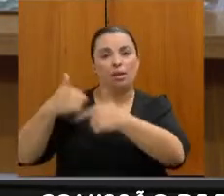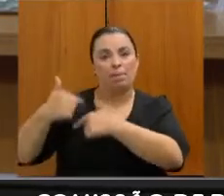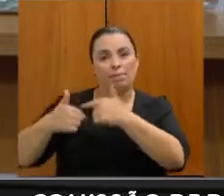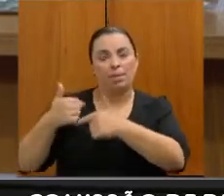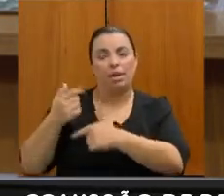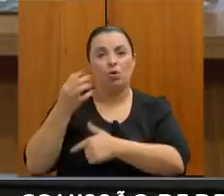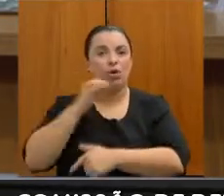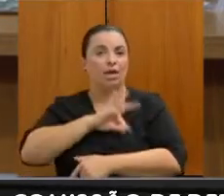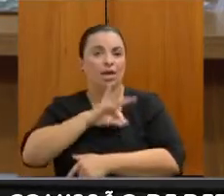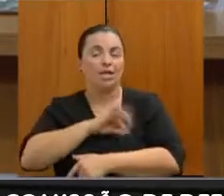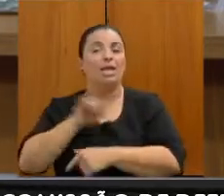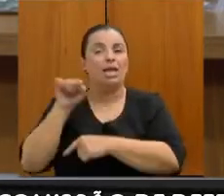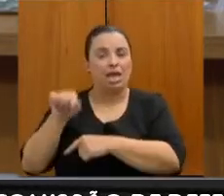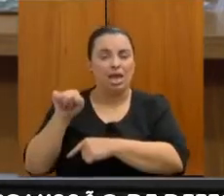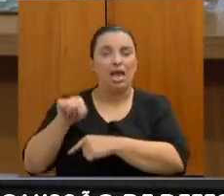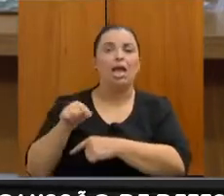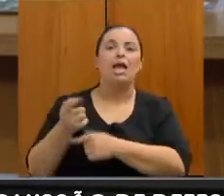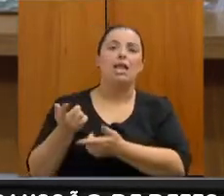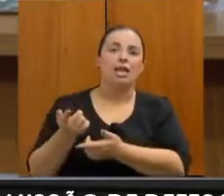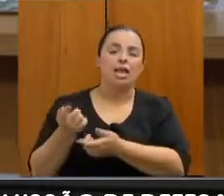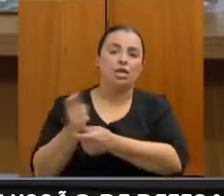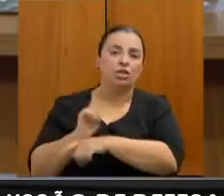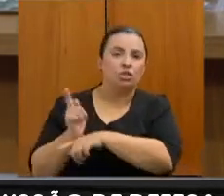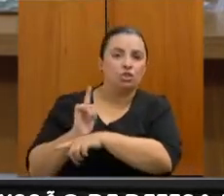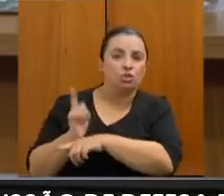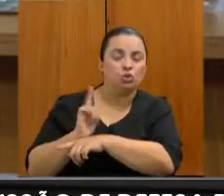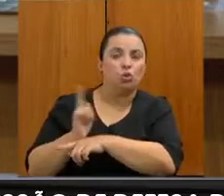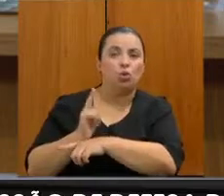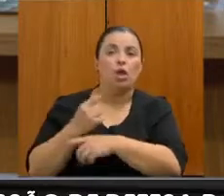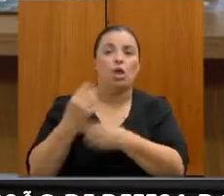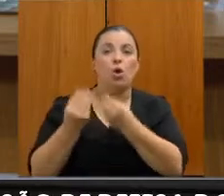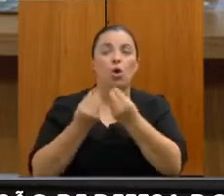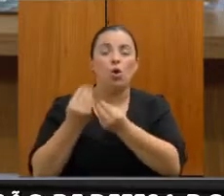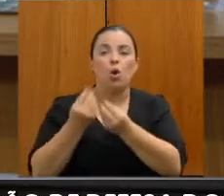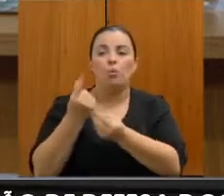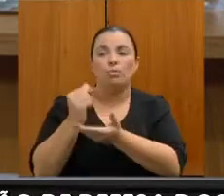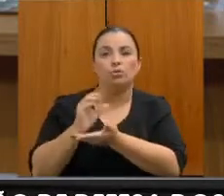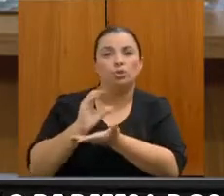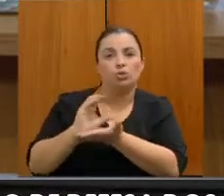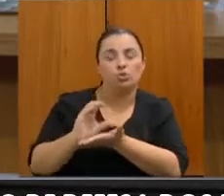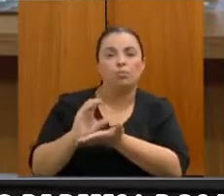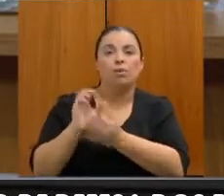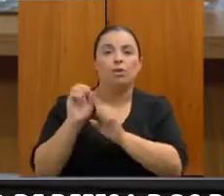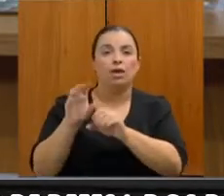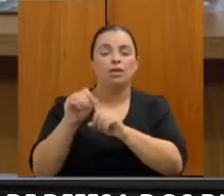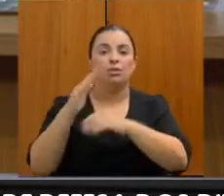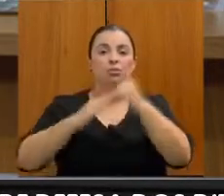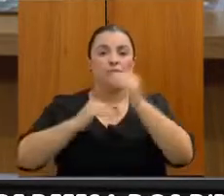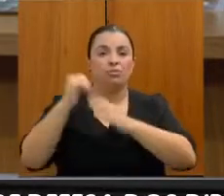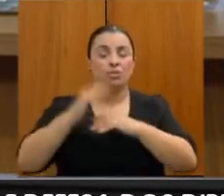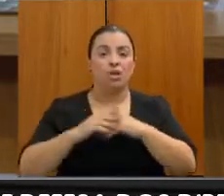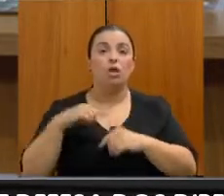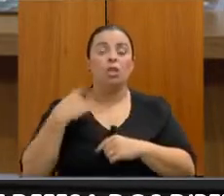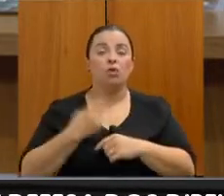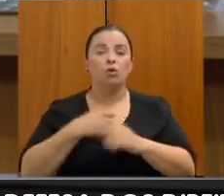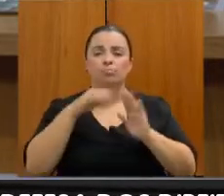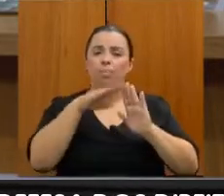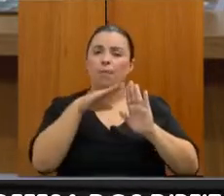Estadual do Trabalho, que onde a gente destina o recurso para a educação profissional. A gente fez a definição de prioridades para o